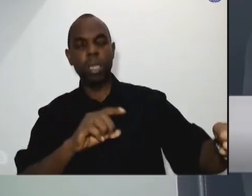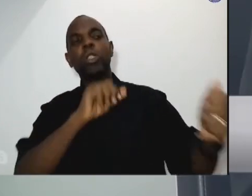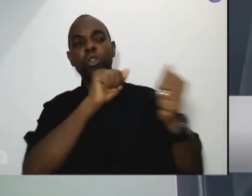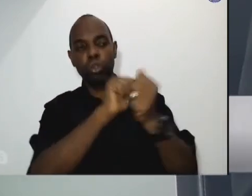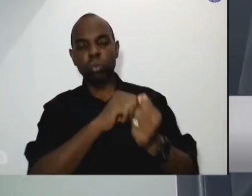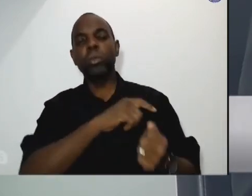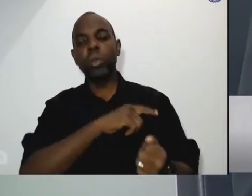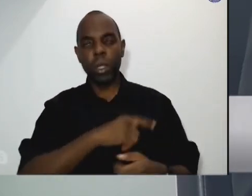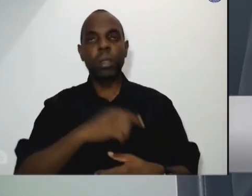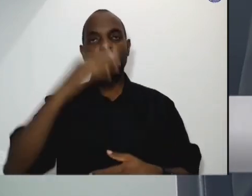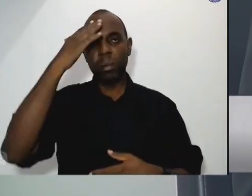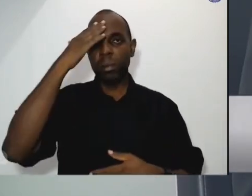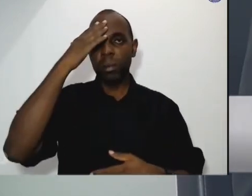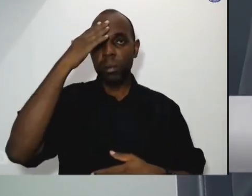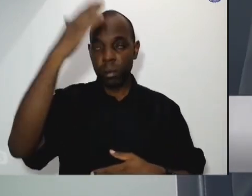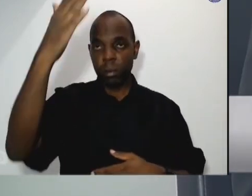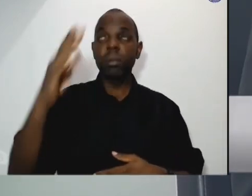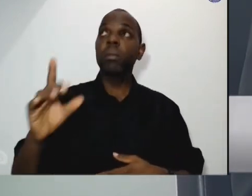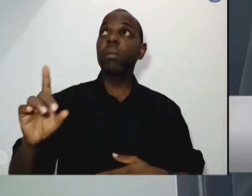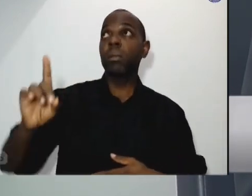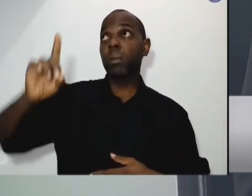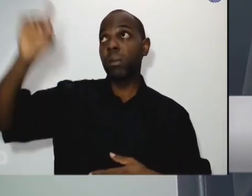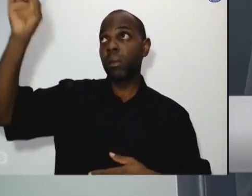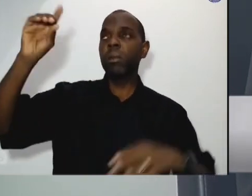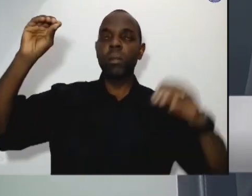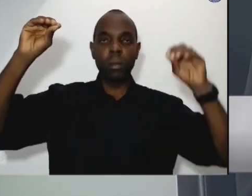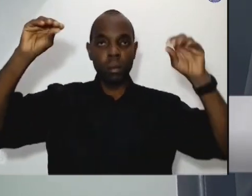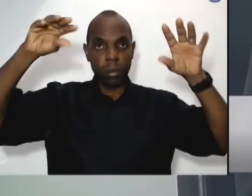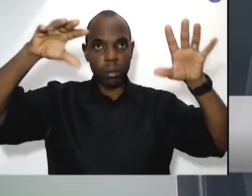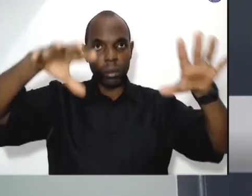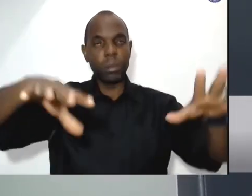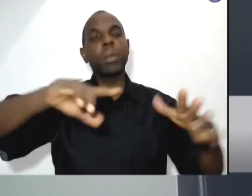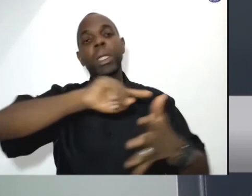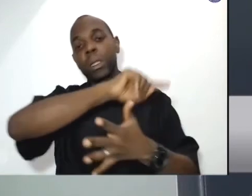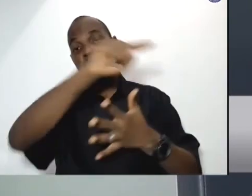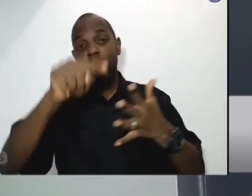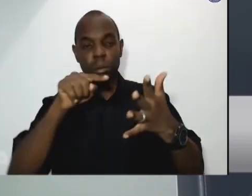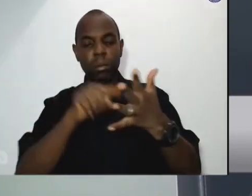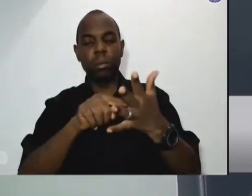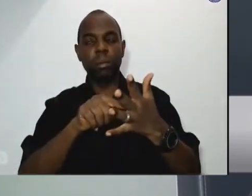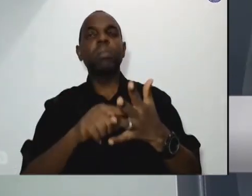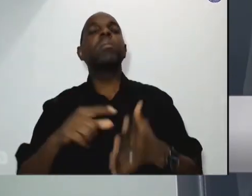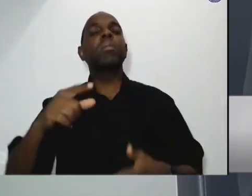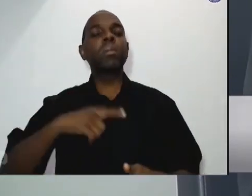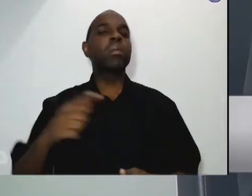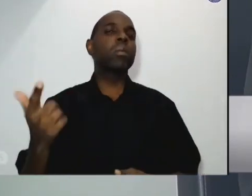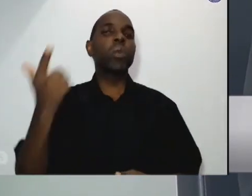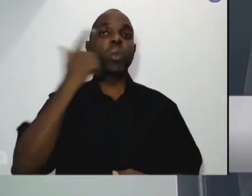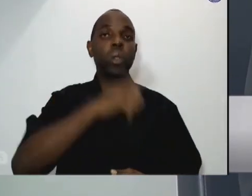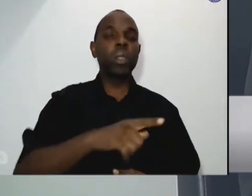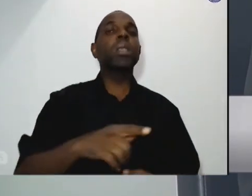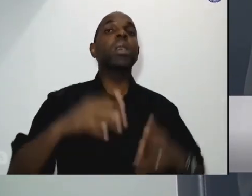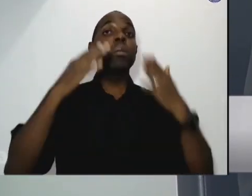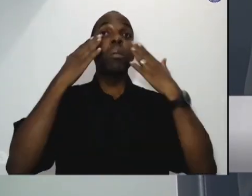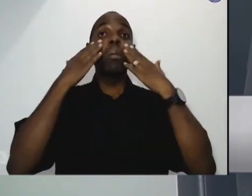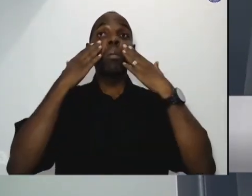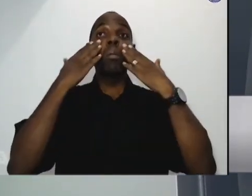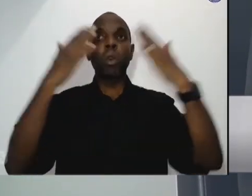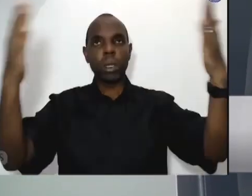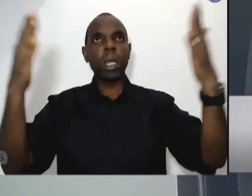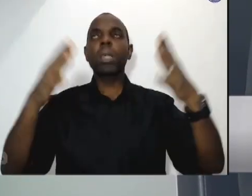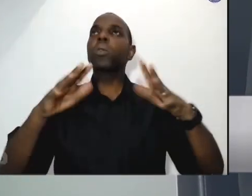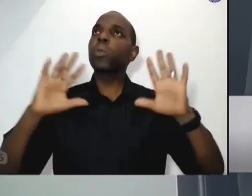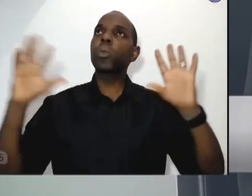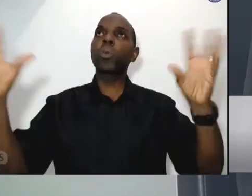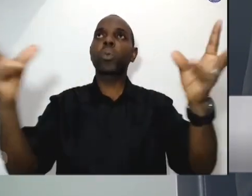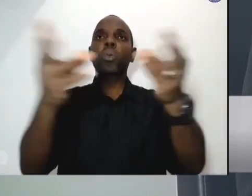e que Deus nos abençoe nessa meta que possamos suscitar tornar visível tantos anjos bons que nós